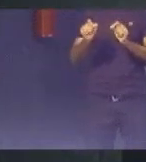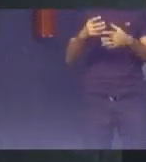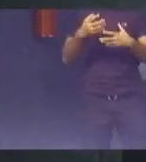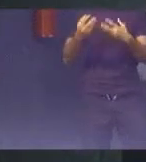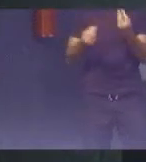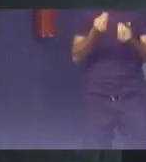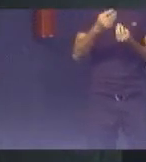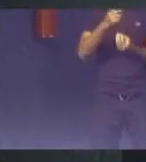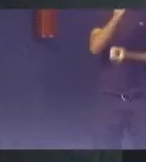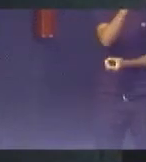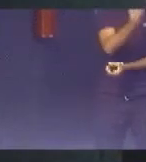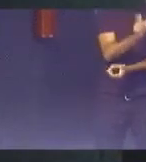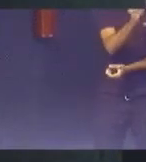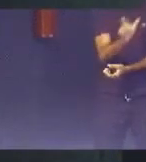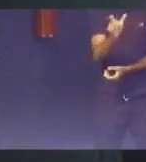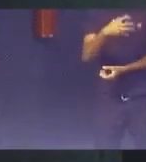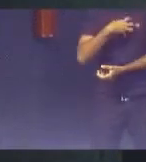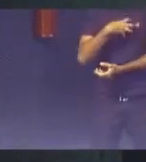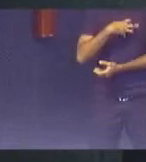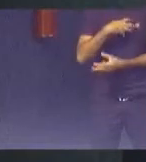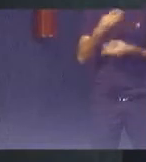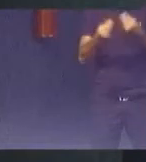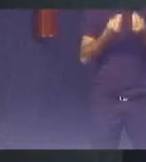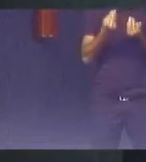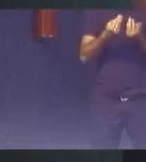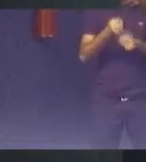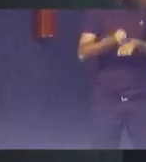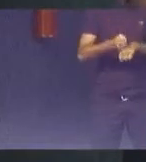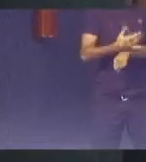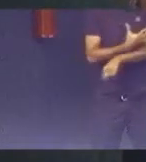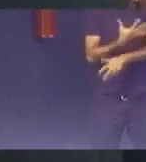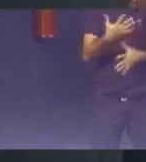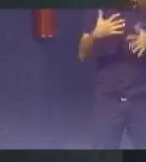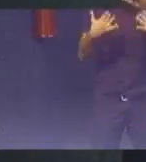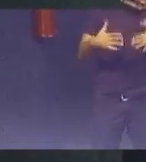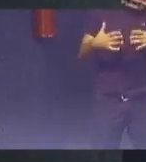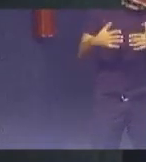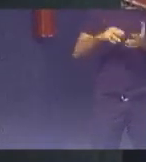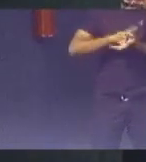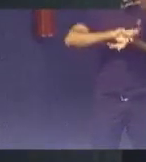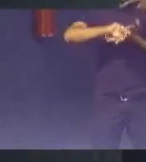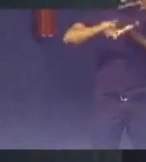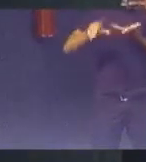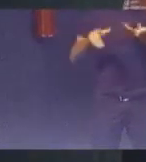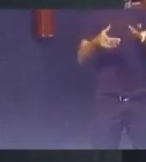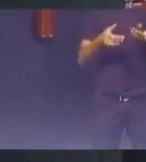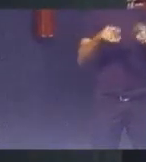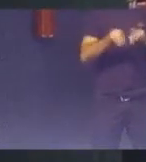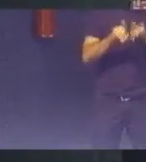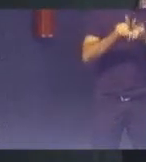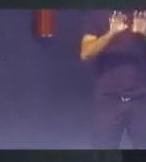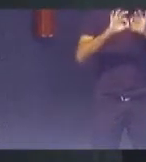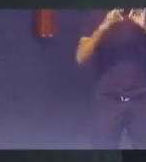Dessas pessoas Assim como O estado emocional De familiares Que tiveram